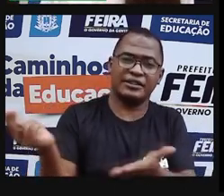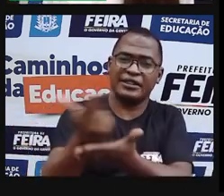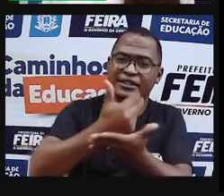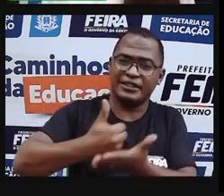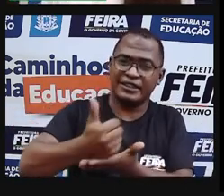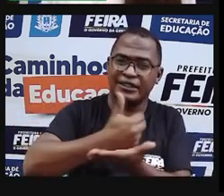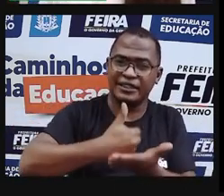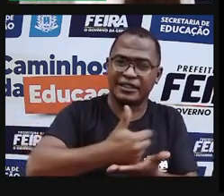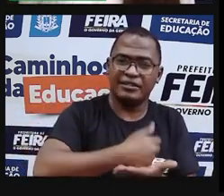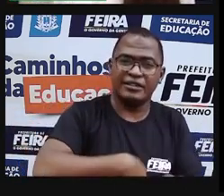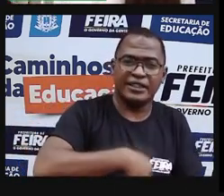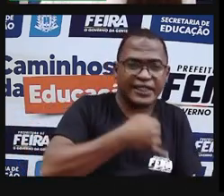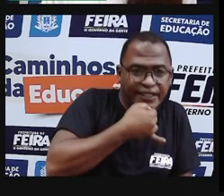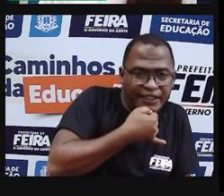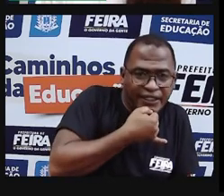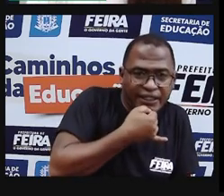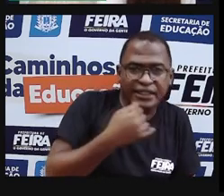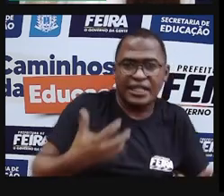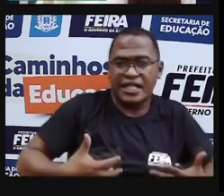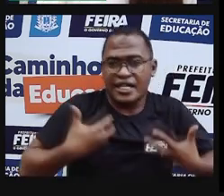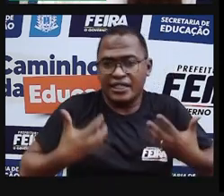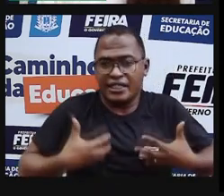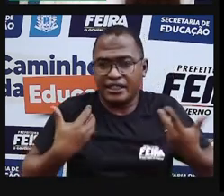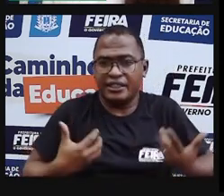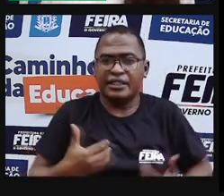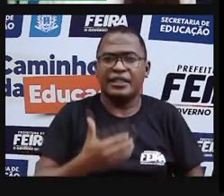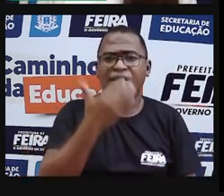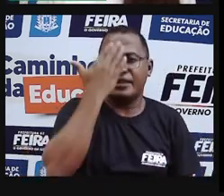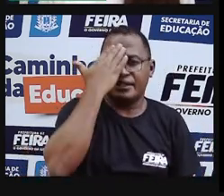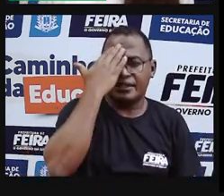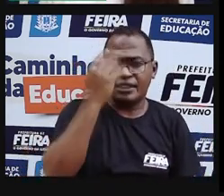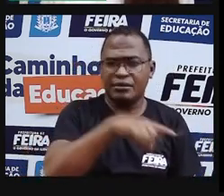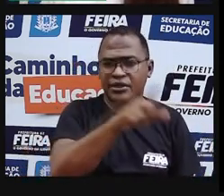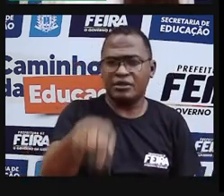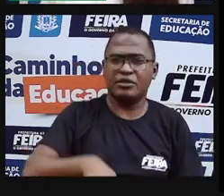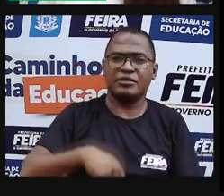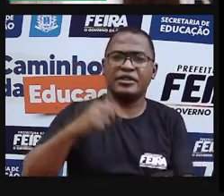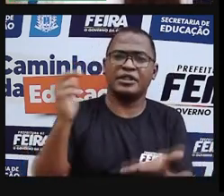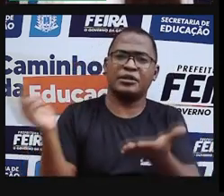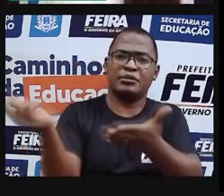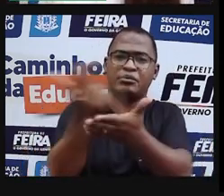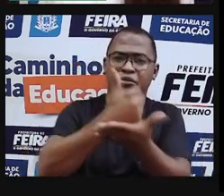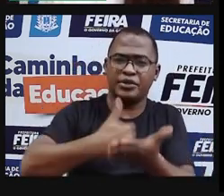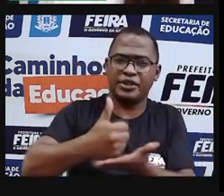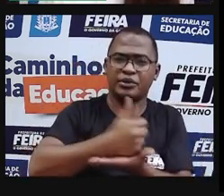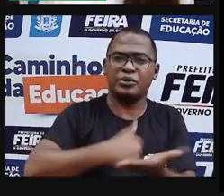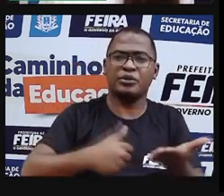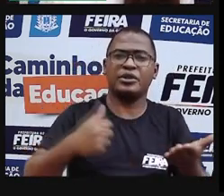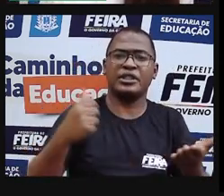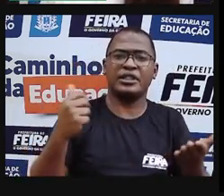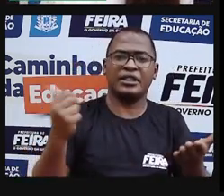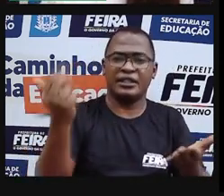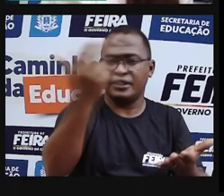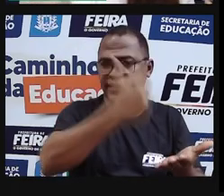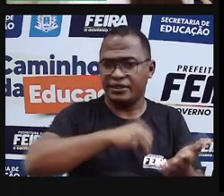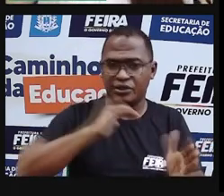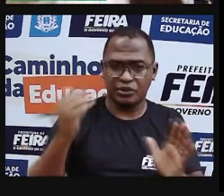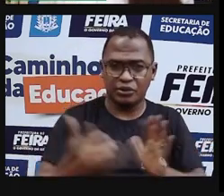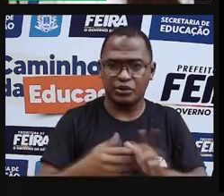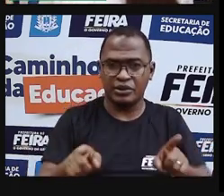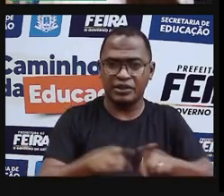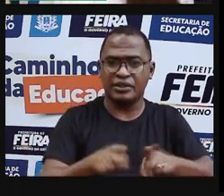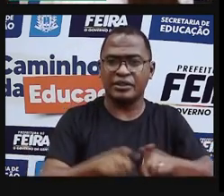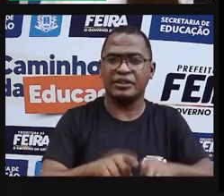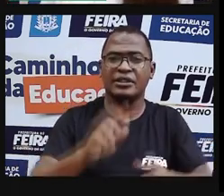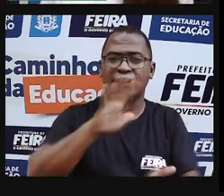muitos de vocês fazem pintura, fazem desenho, e a arte só traz coisas boas, né, para a gente, para os nossos